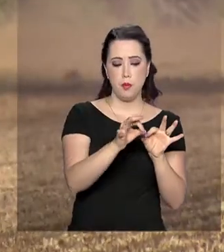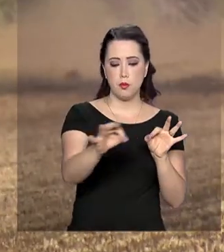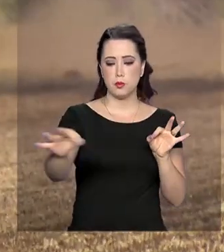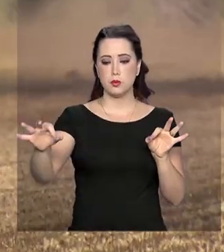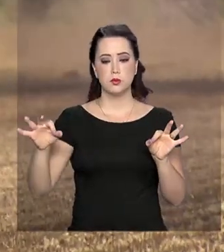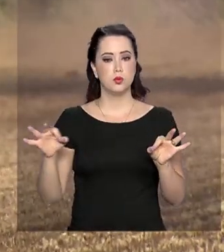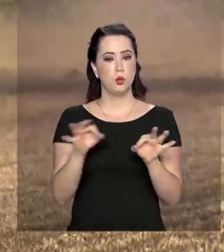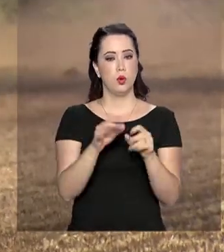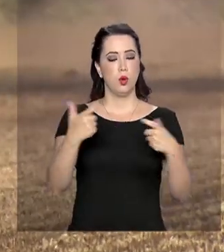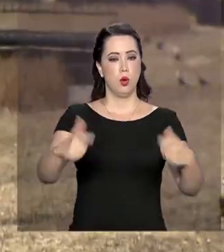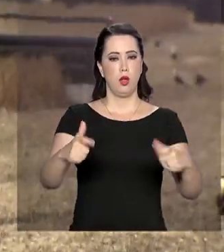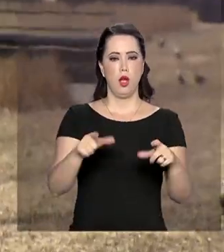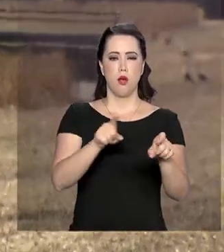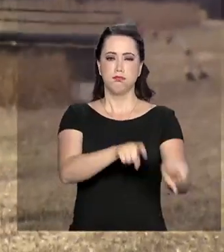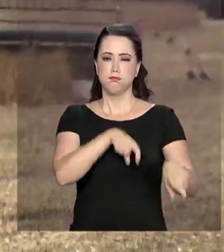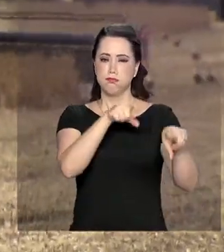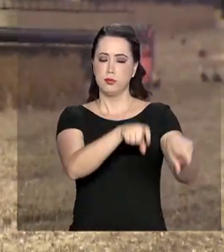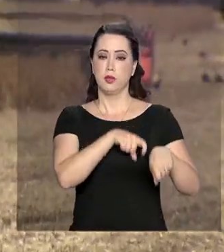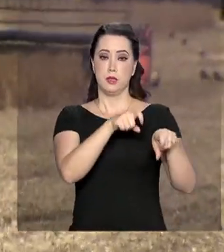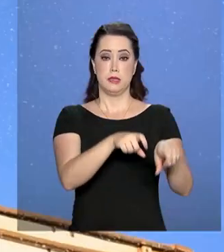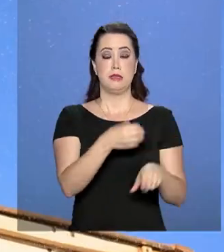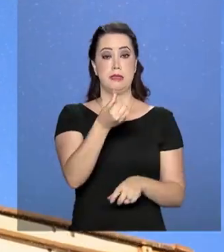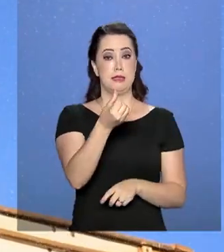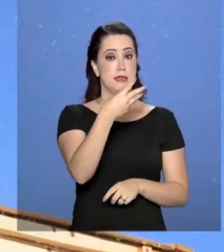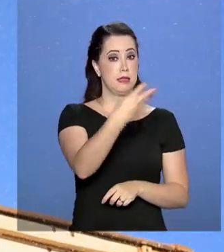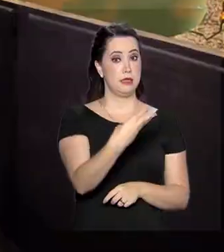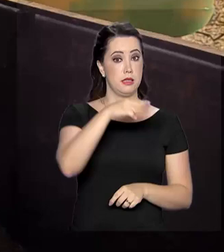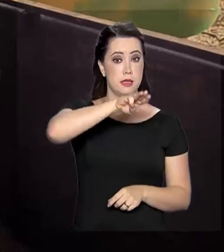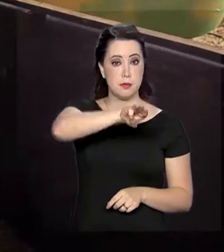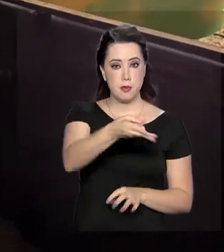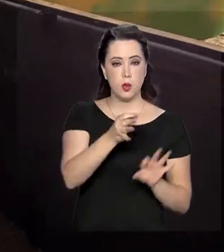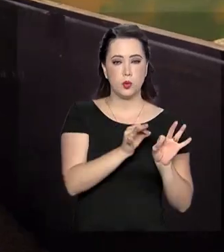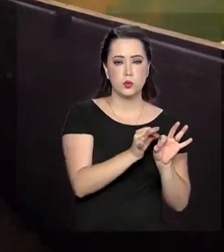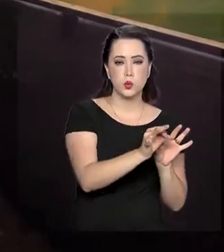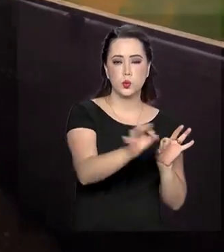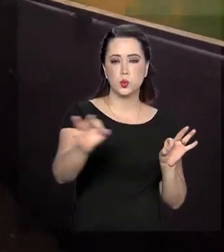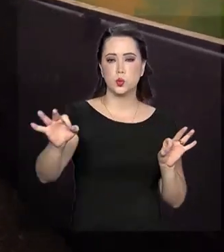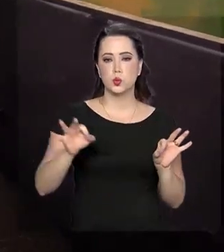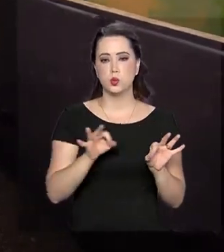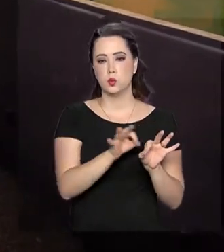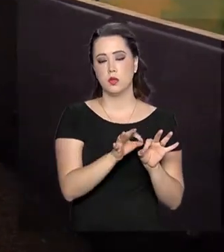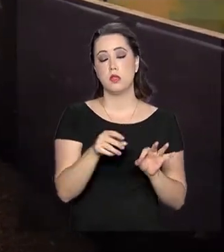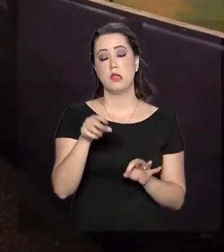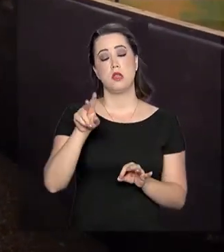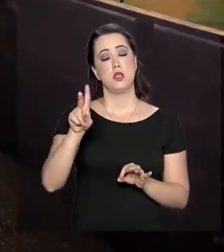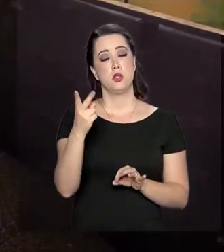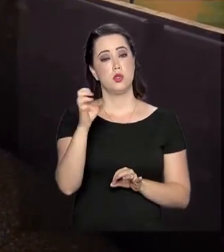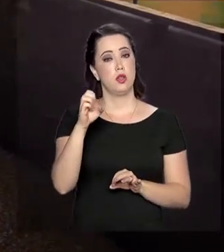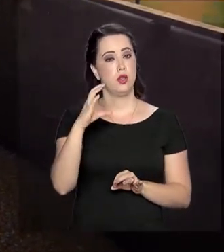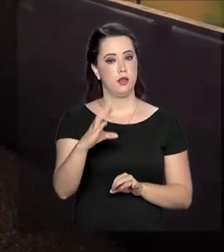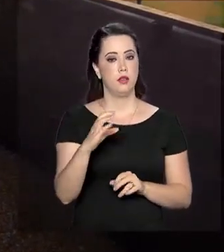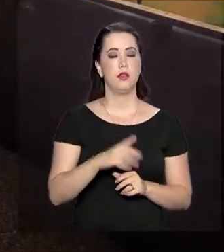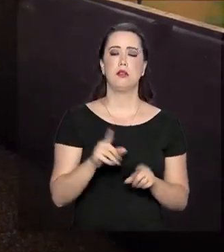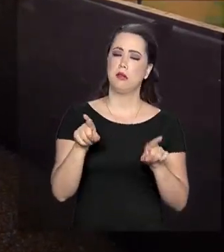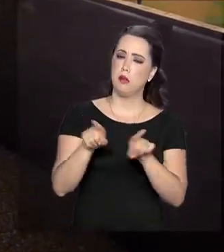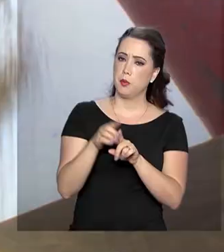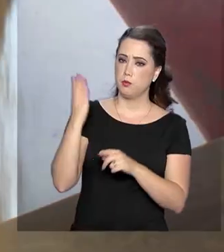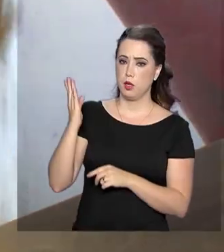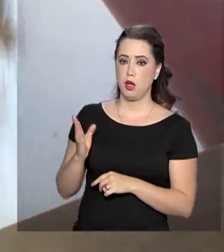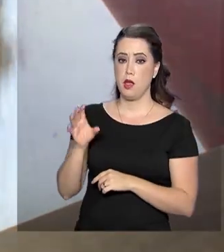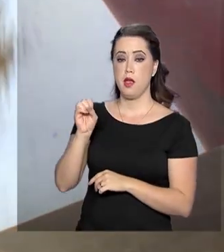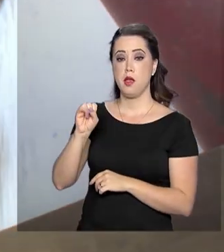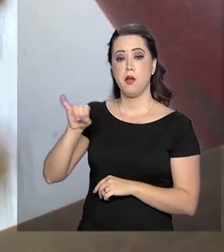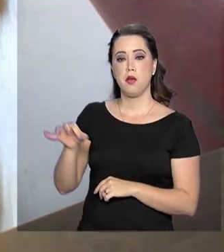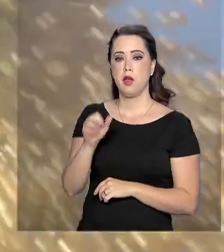quase 63 milhões de hectares. A soja, principal produto de exportação do agronegócio, tem